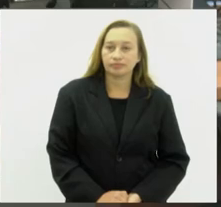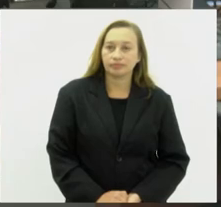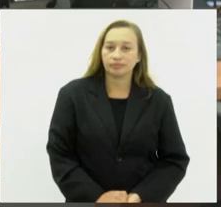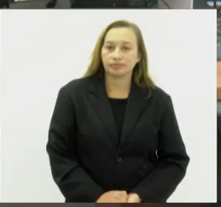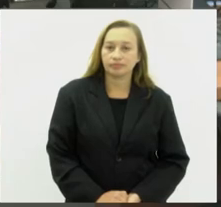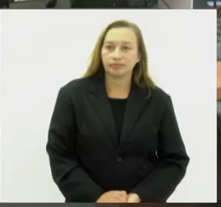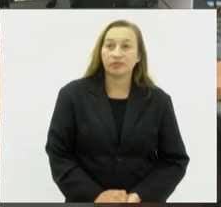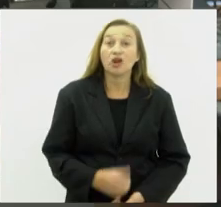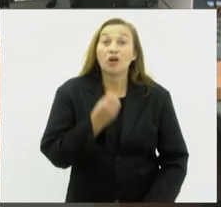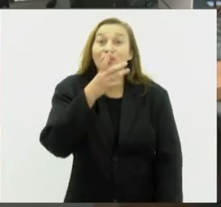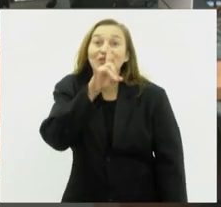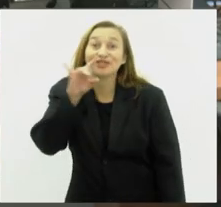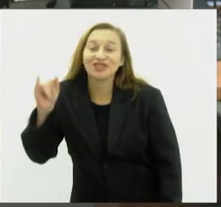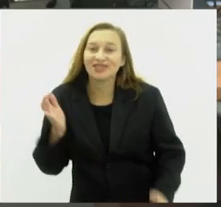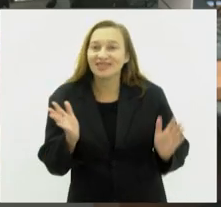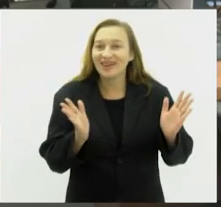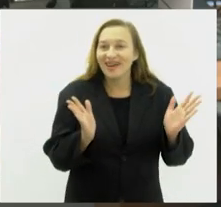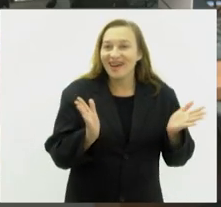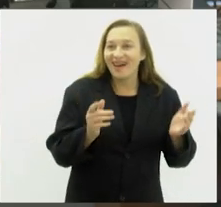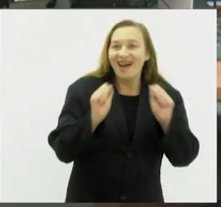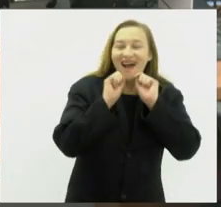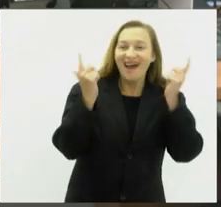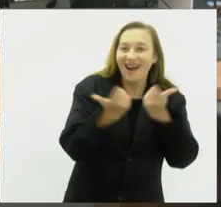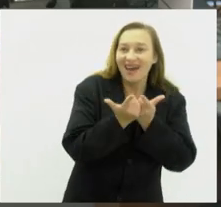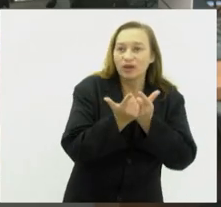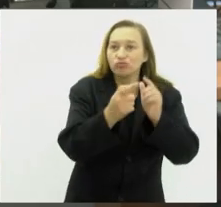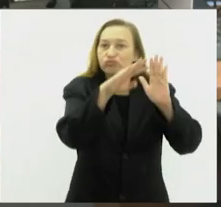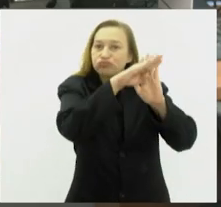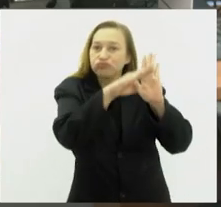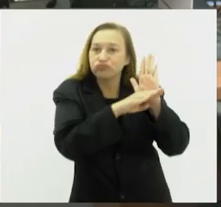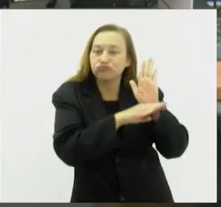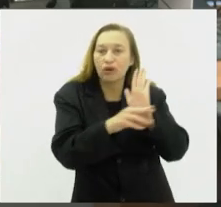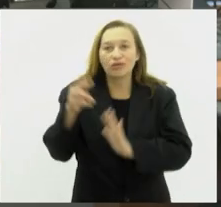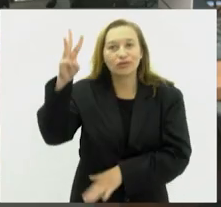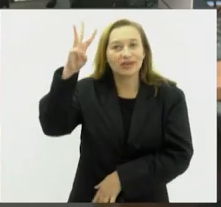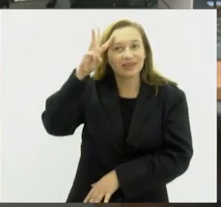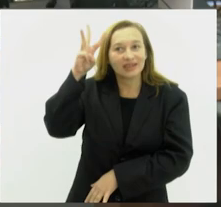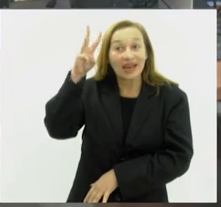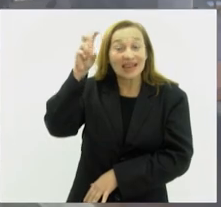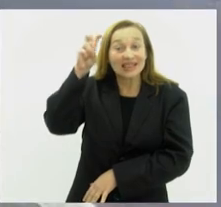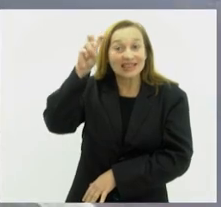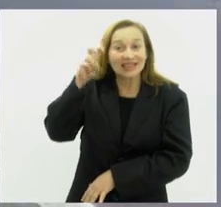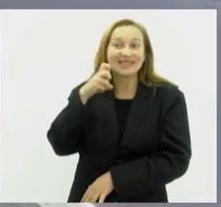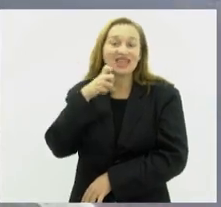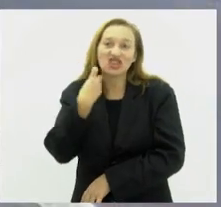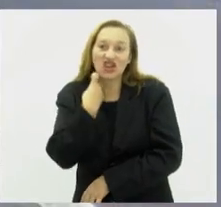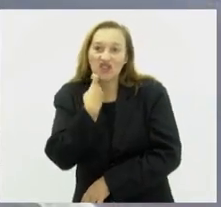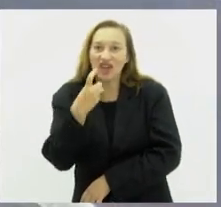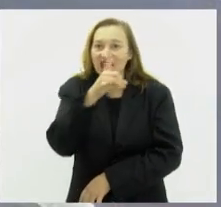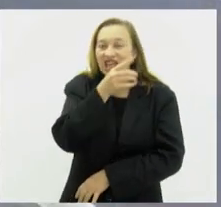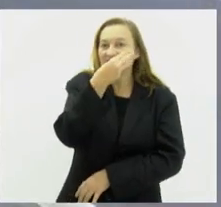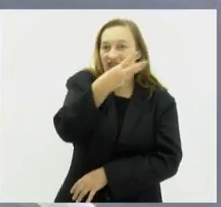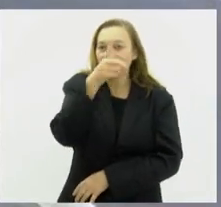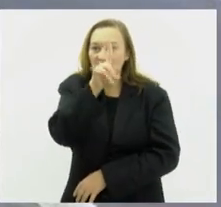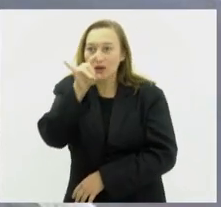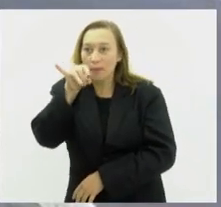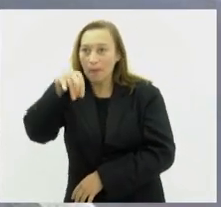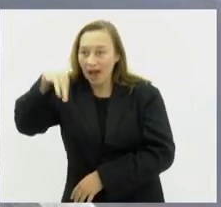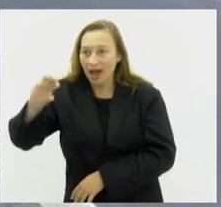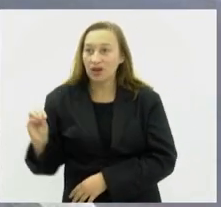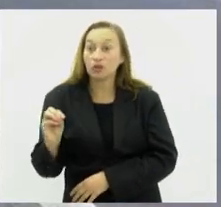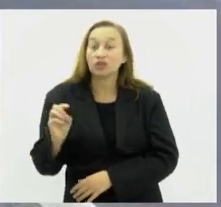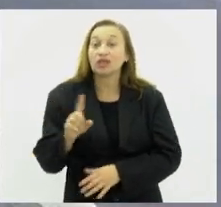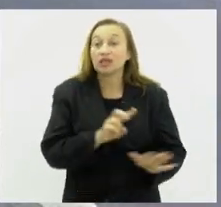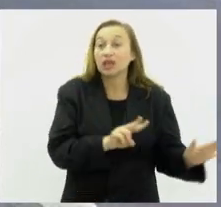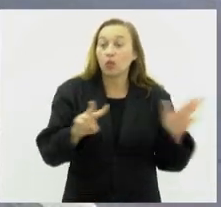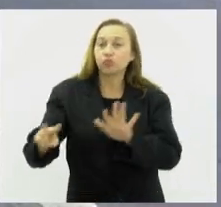O Bom Dia Alerj traz os seguintes destaques nesta sexta-feira, 3 de maio. Polícia Federal inicia na próxima